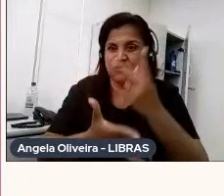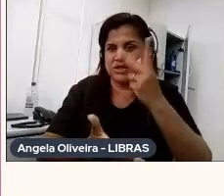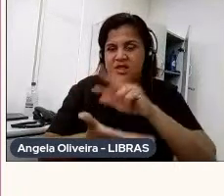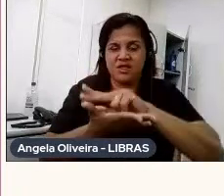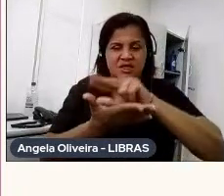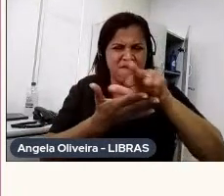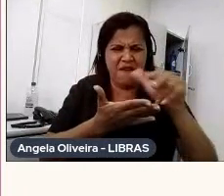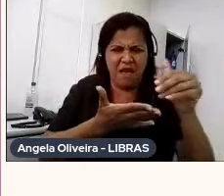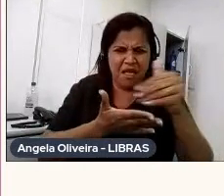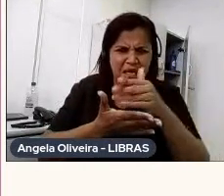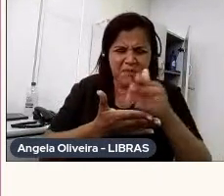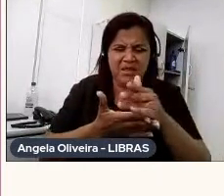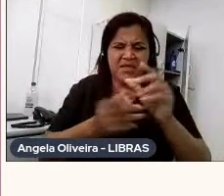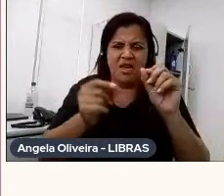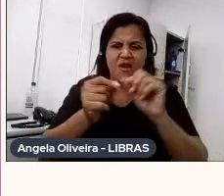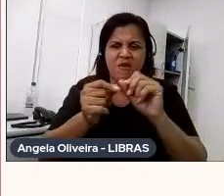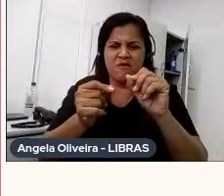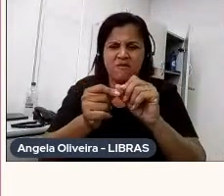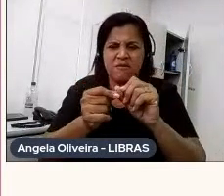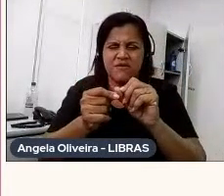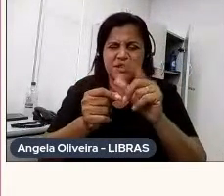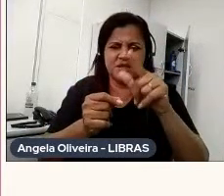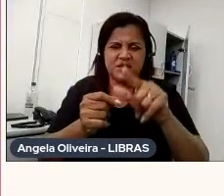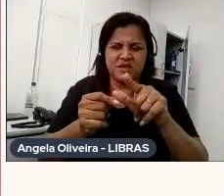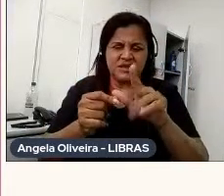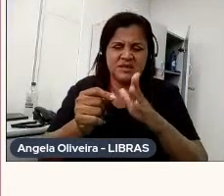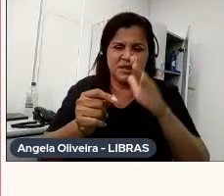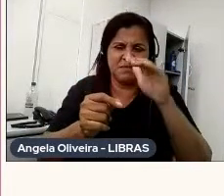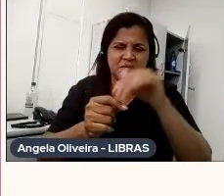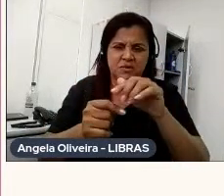fiz esse abutre voar, e,